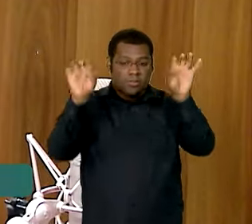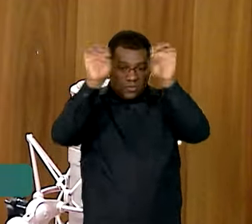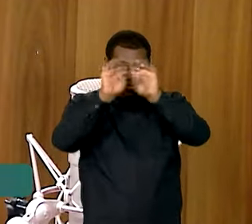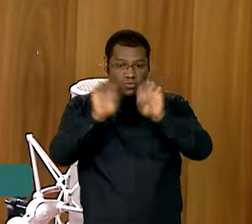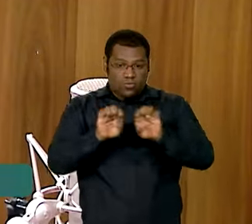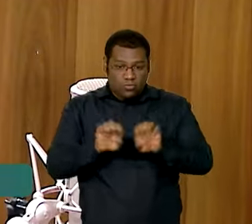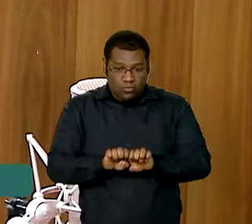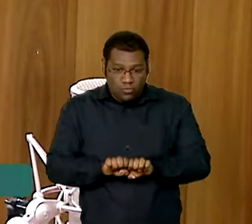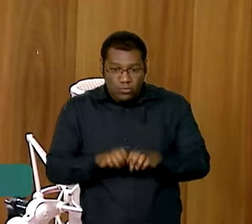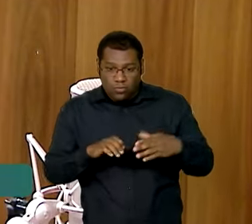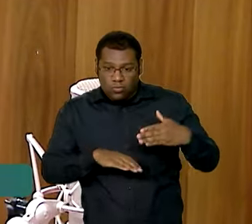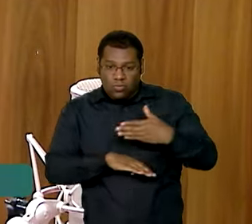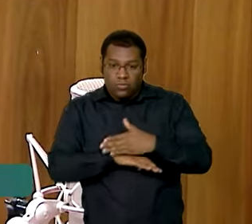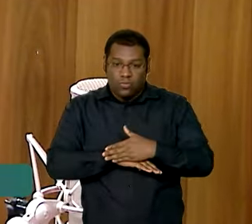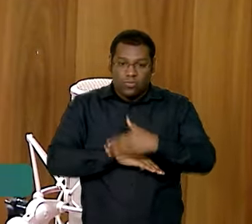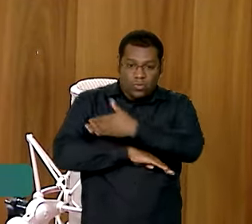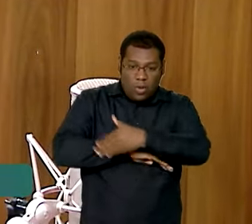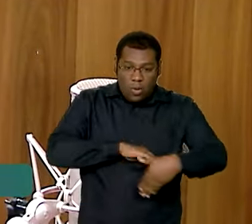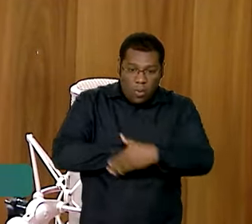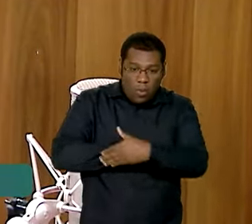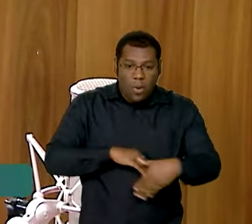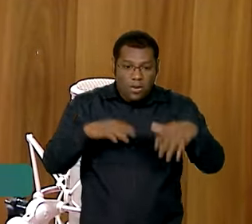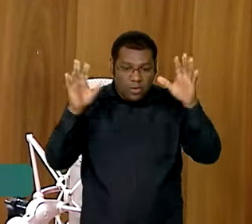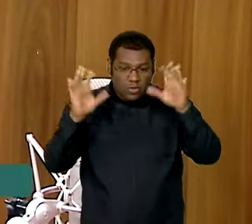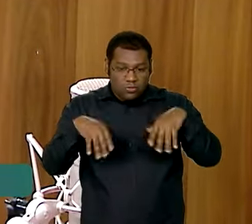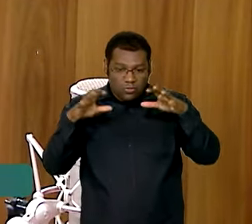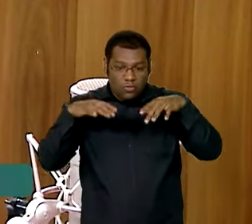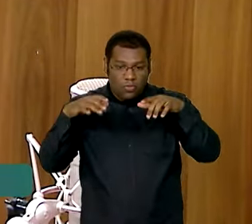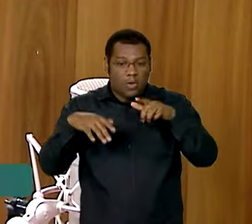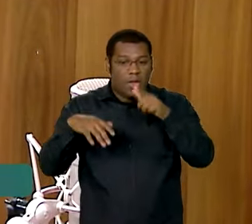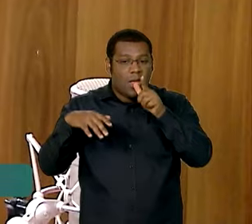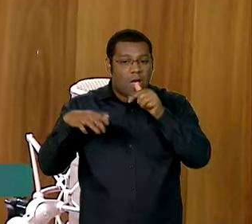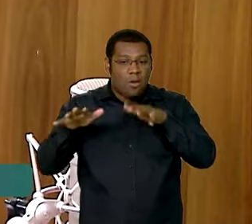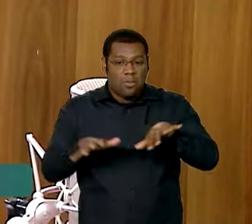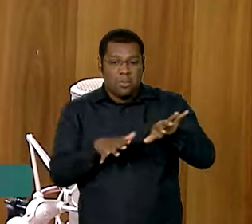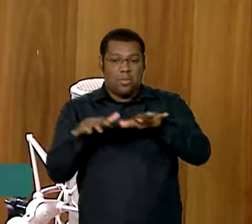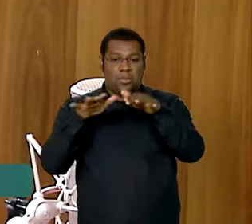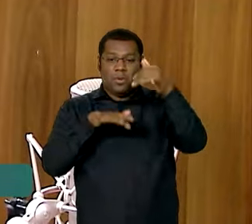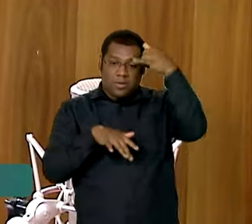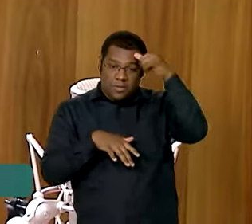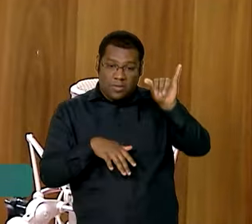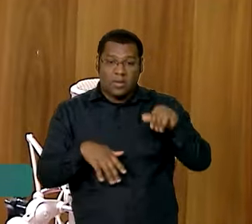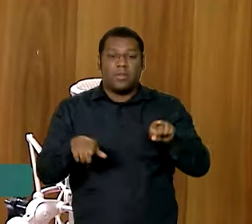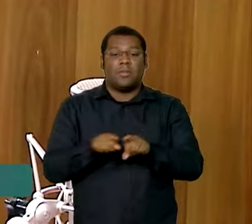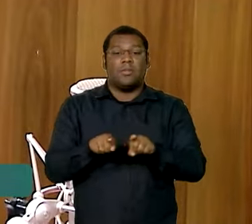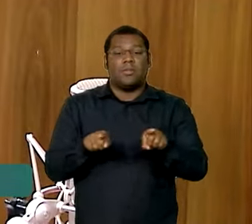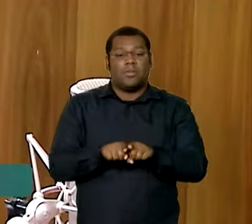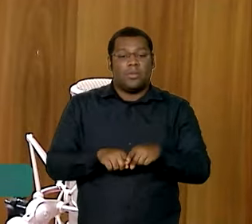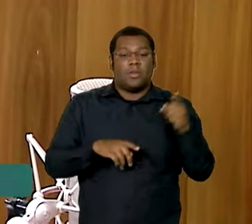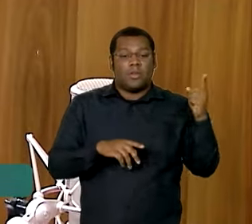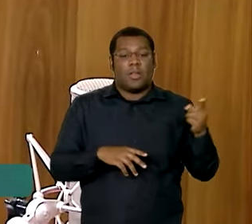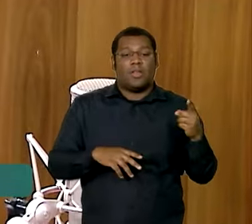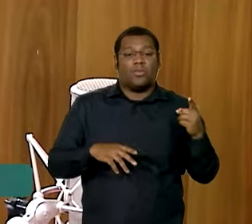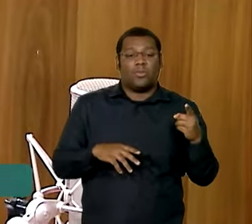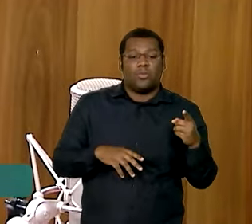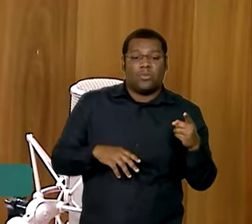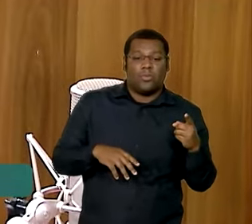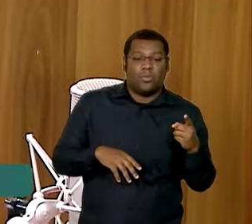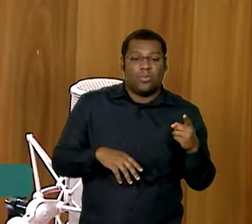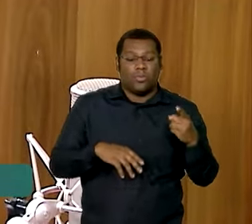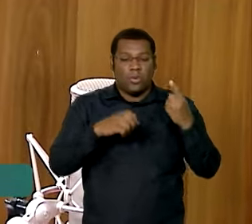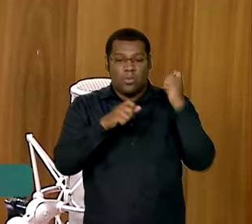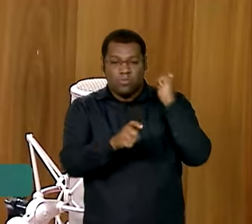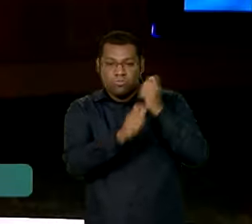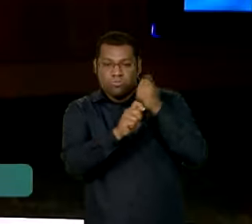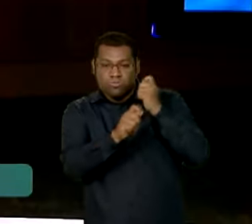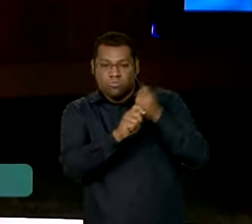drenagem, da captação de água da chuva, mas a gente tem também o restauro de alguns monumentos, entre esses e esses que nós citamos, mas temos ali também o espaço